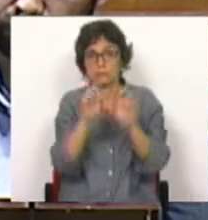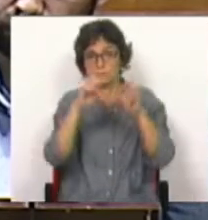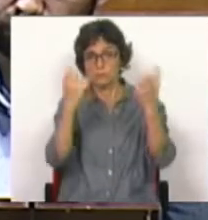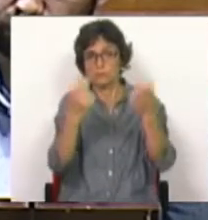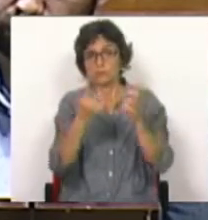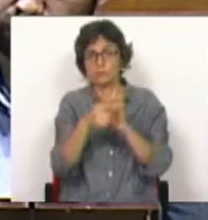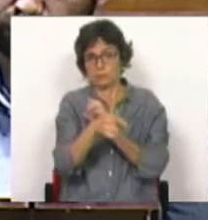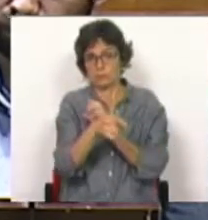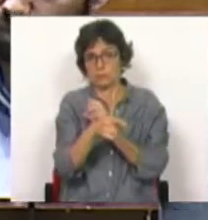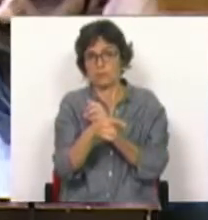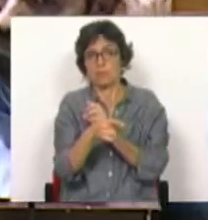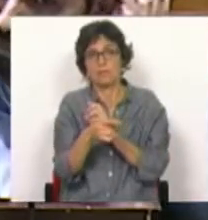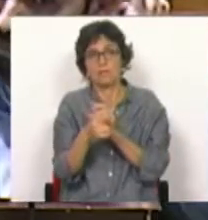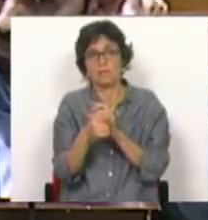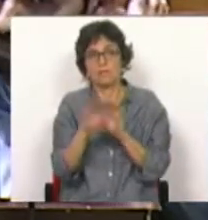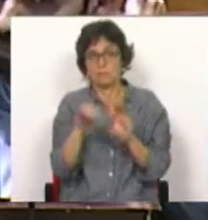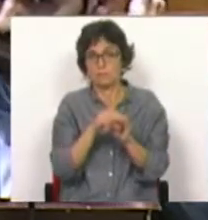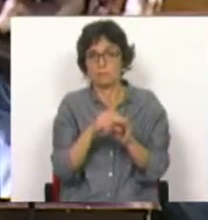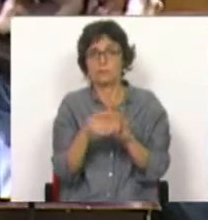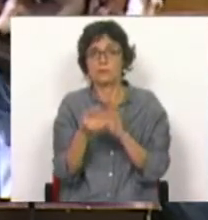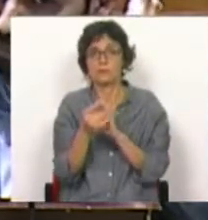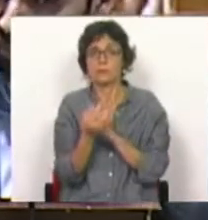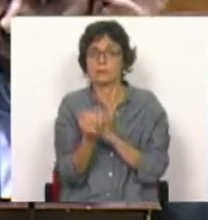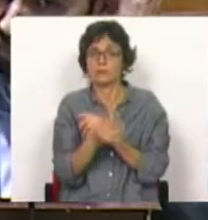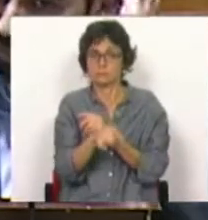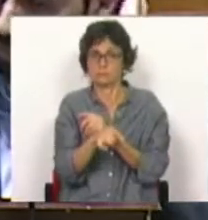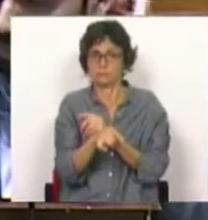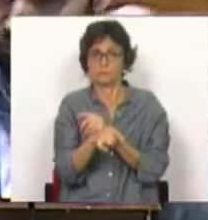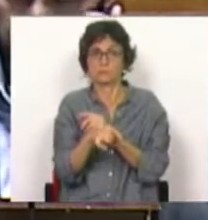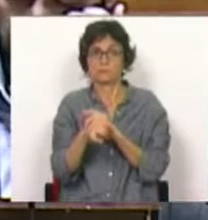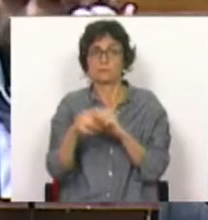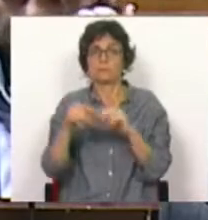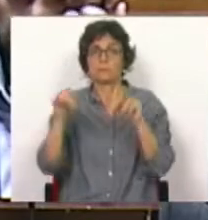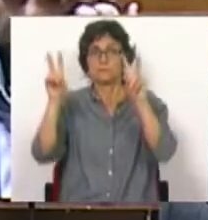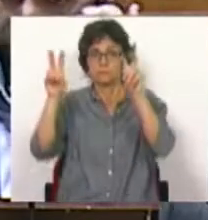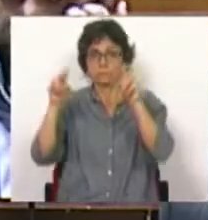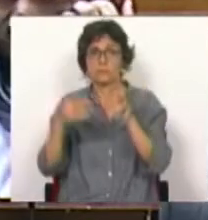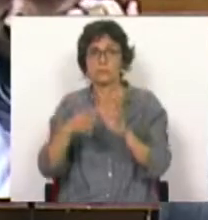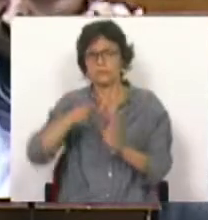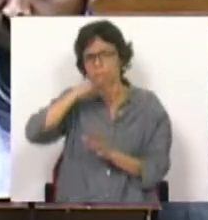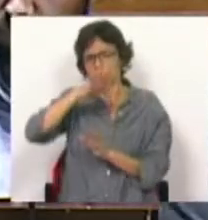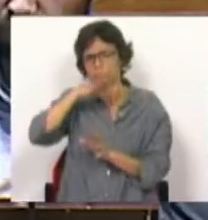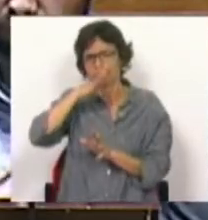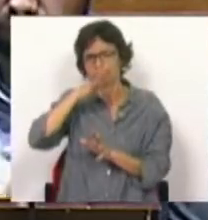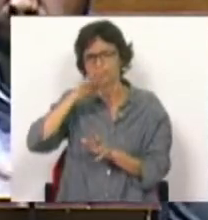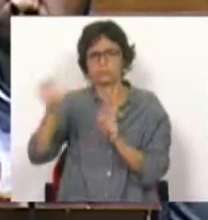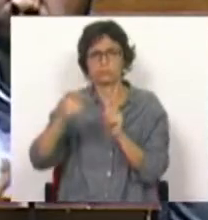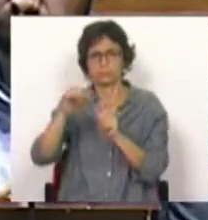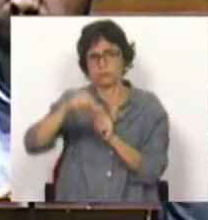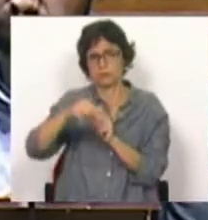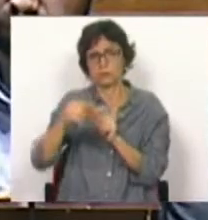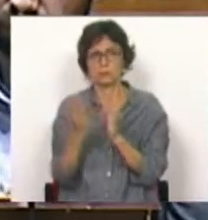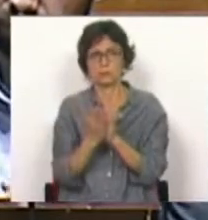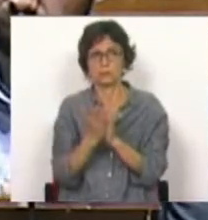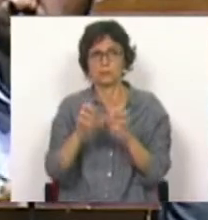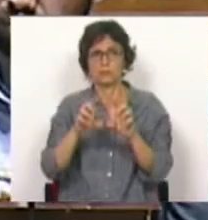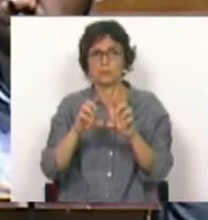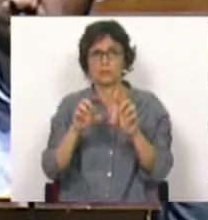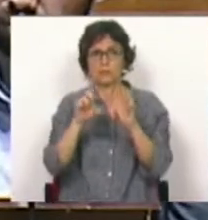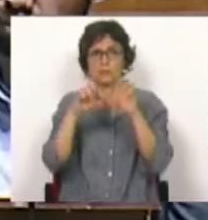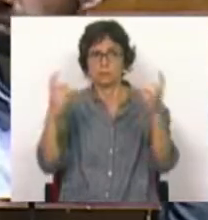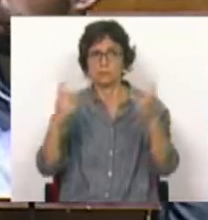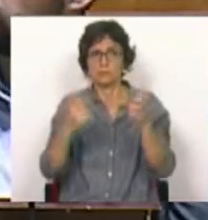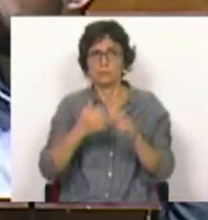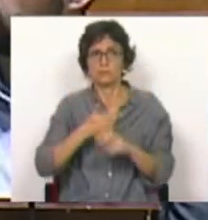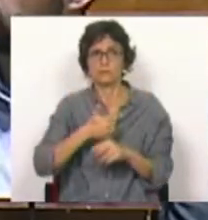Barcelinos. Mas também queria aqui referir, porque foi matéria tratada há pouco tempo aqui também no plenário, a escola secundária Frei Quetano Brandão